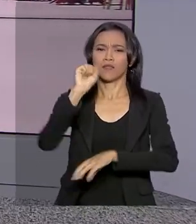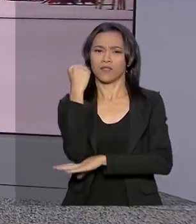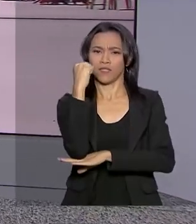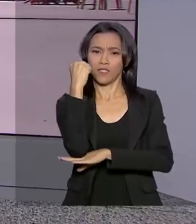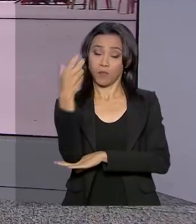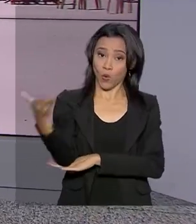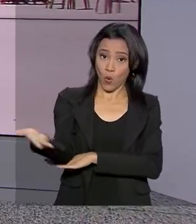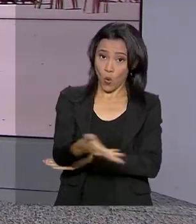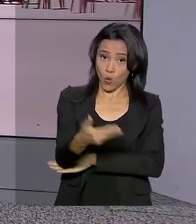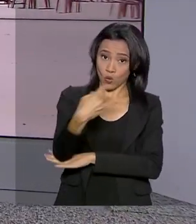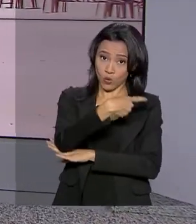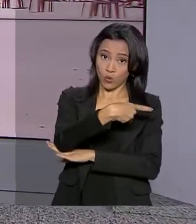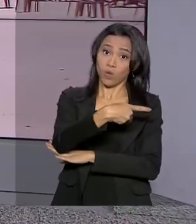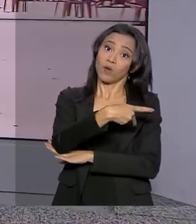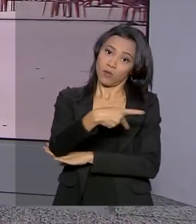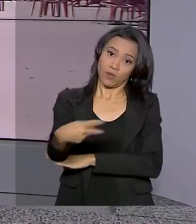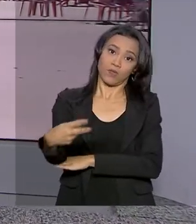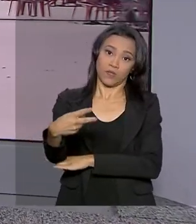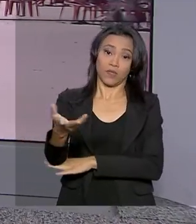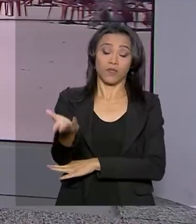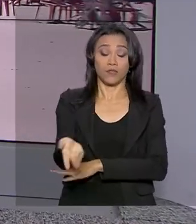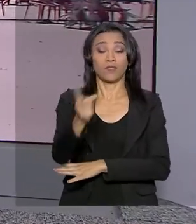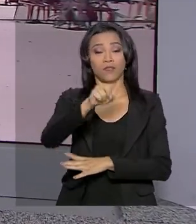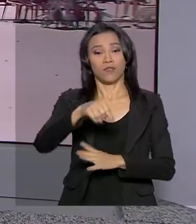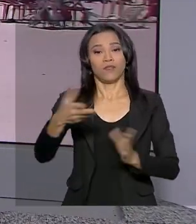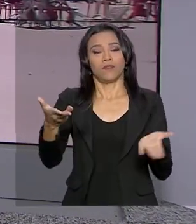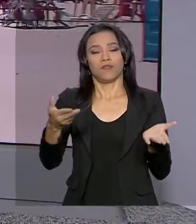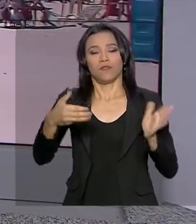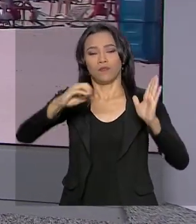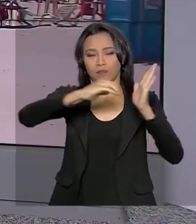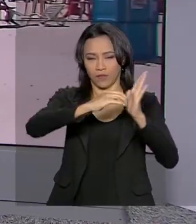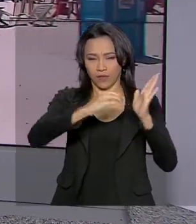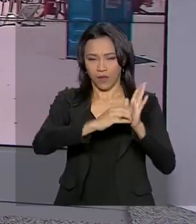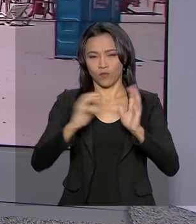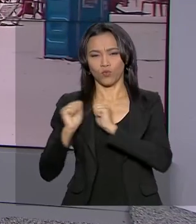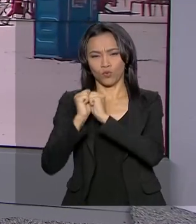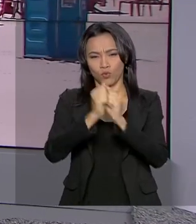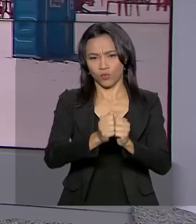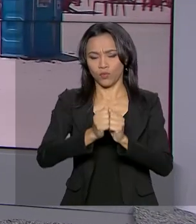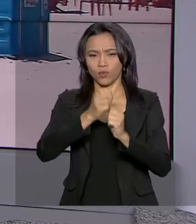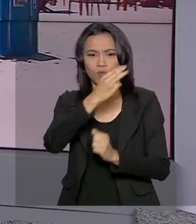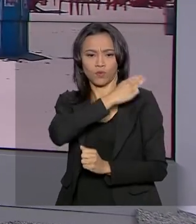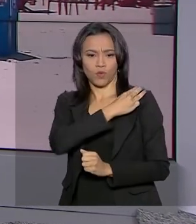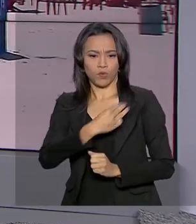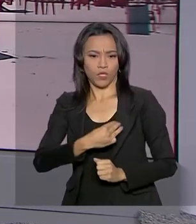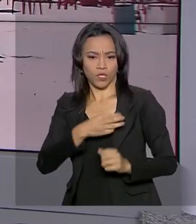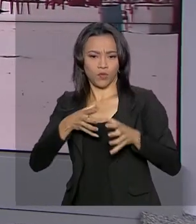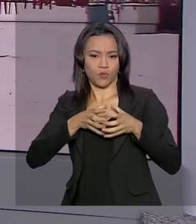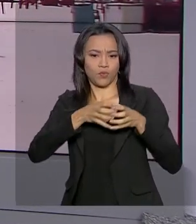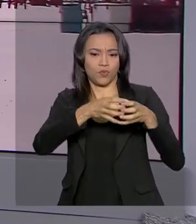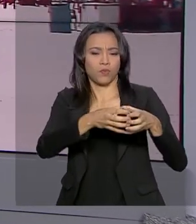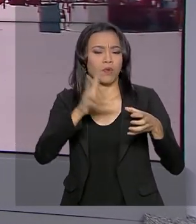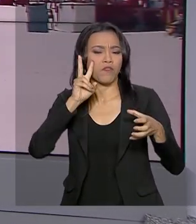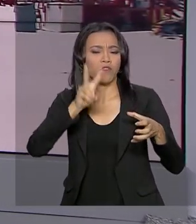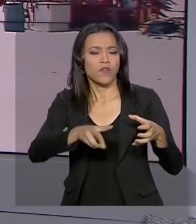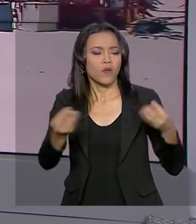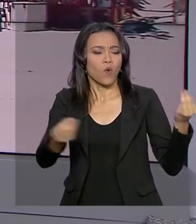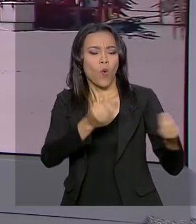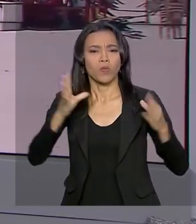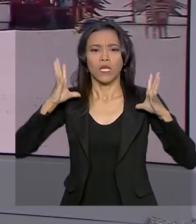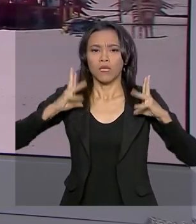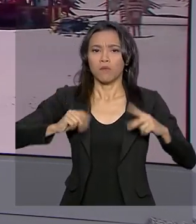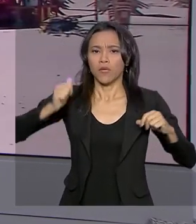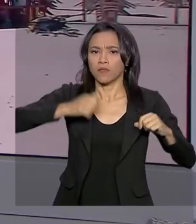onde hoje o presidente, em exercício, Davi Alcolumbre, acompanhado de ministros, vai acompanhar aí a situação da limpeza das praias